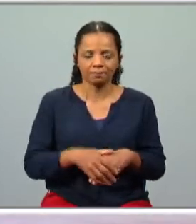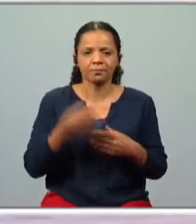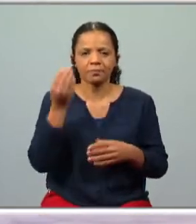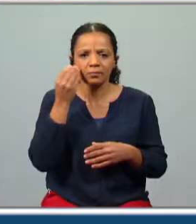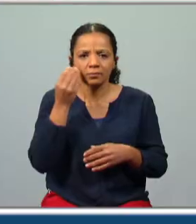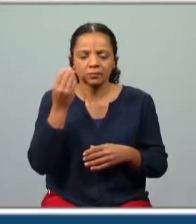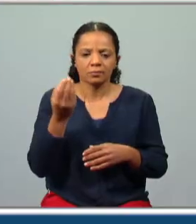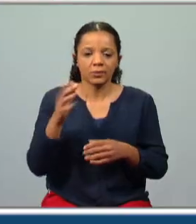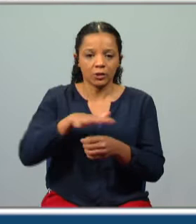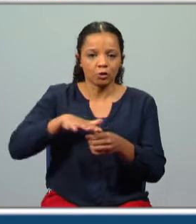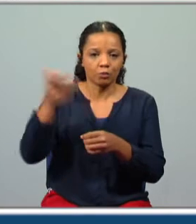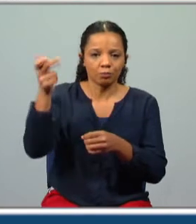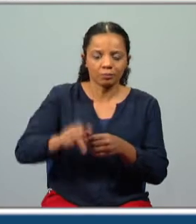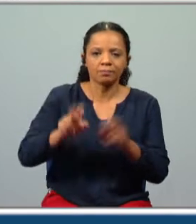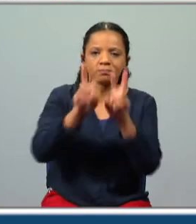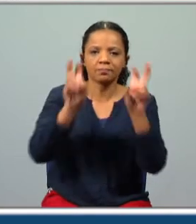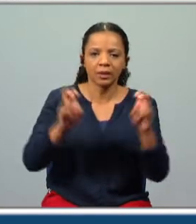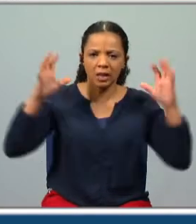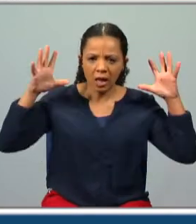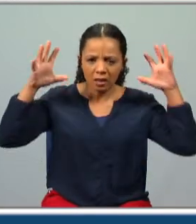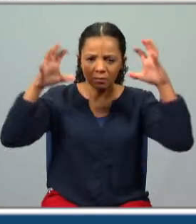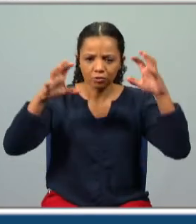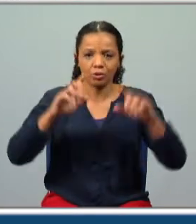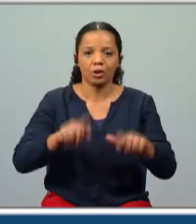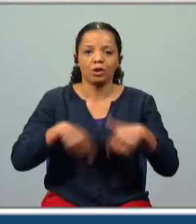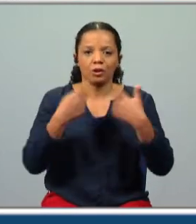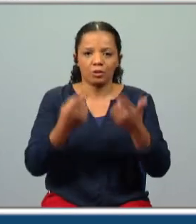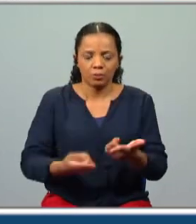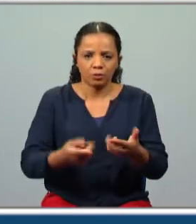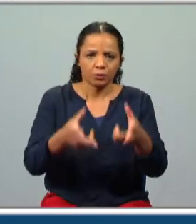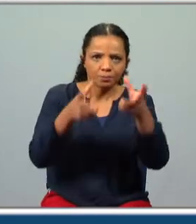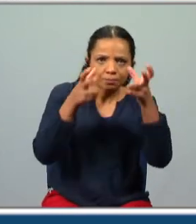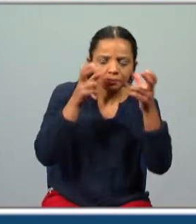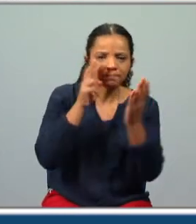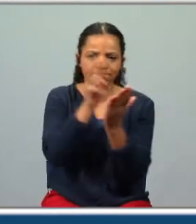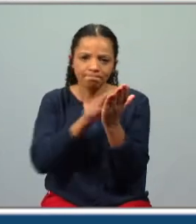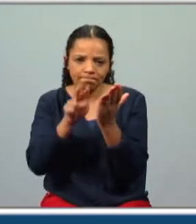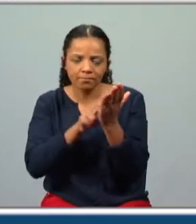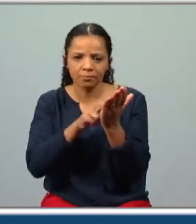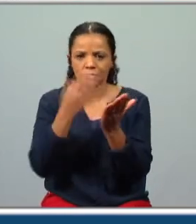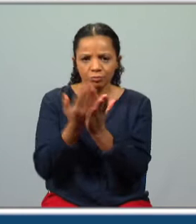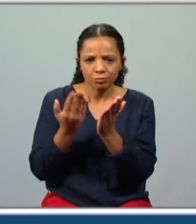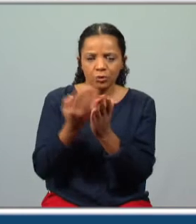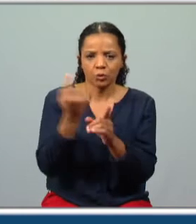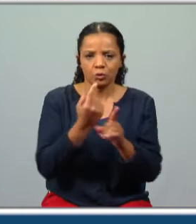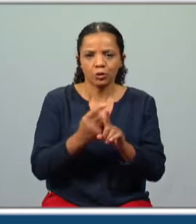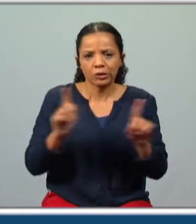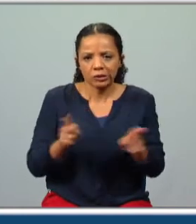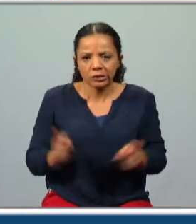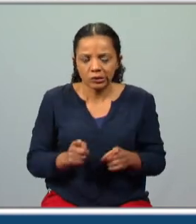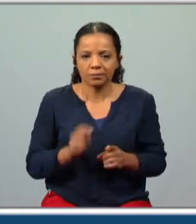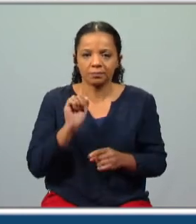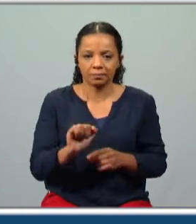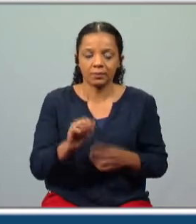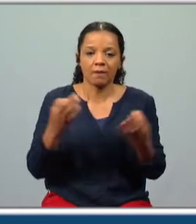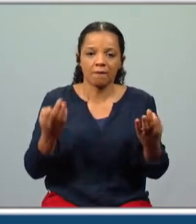contextualizar este episódio, que é o episódio do Adamastor e depois vamos ouvir, ler e analisar certos deste episódio, que